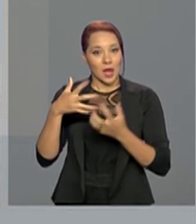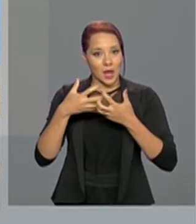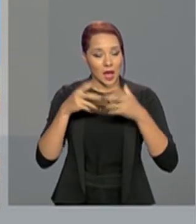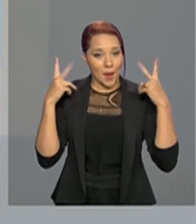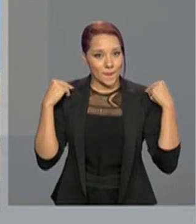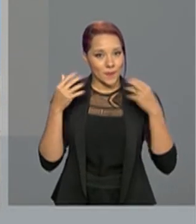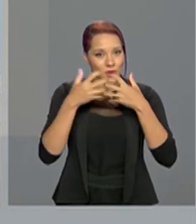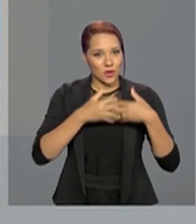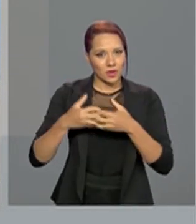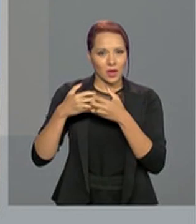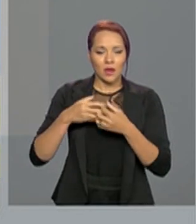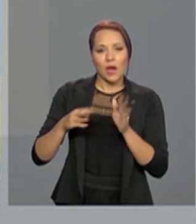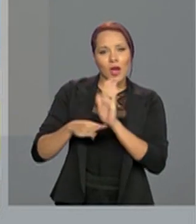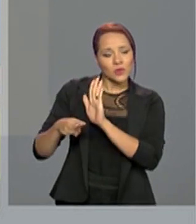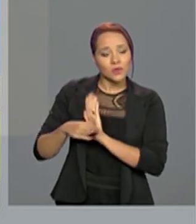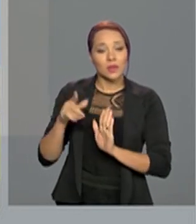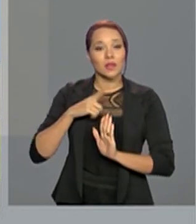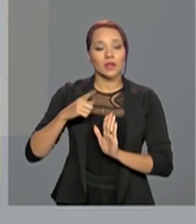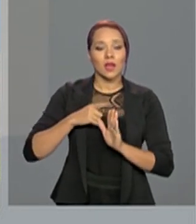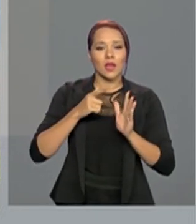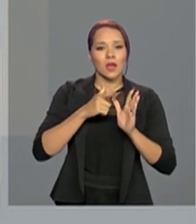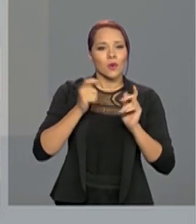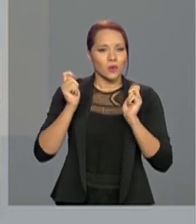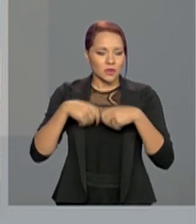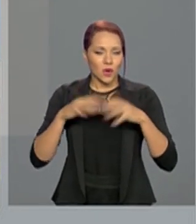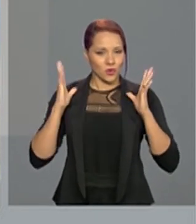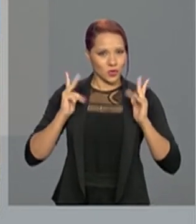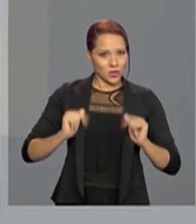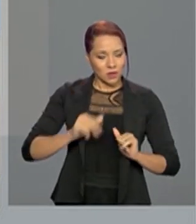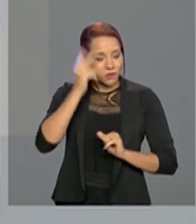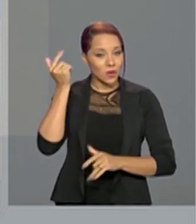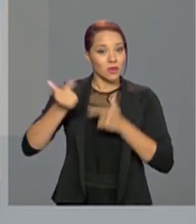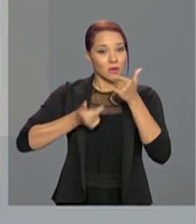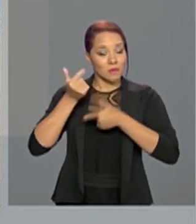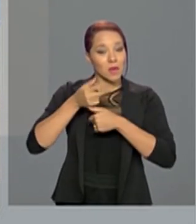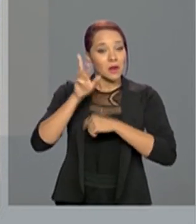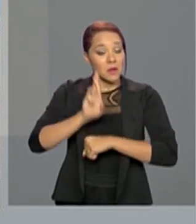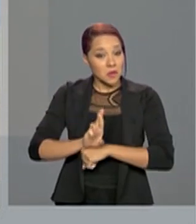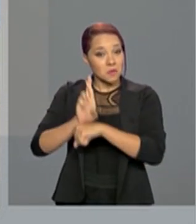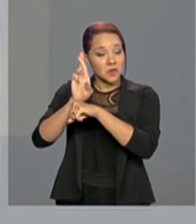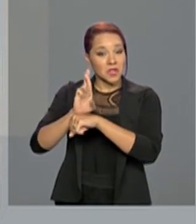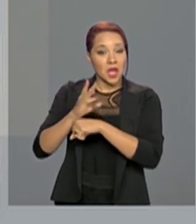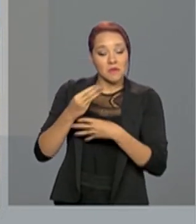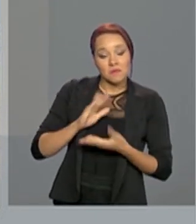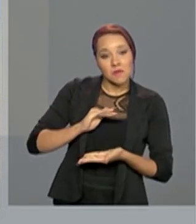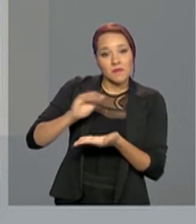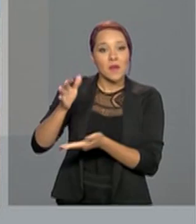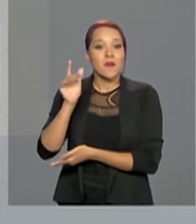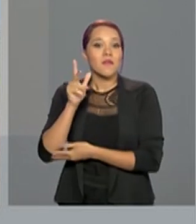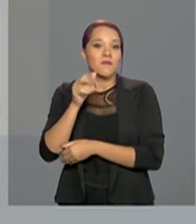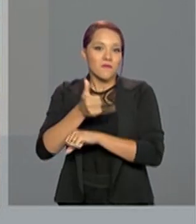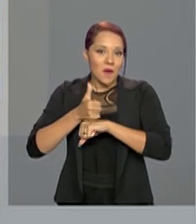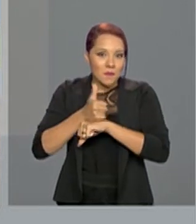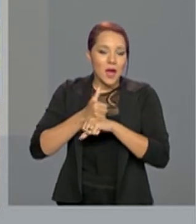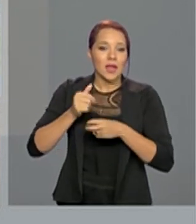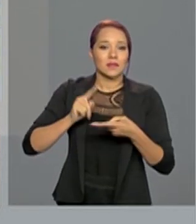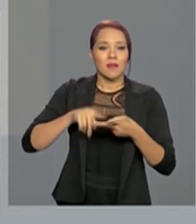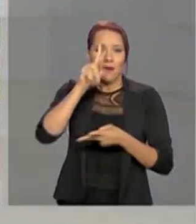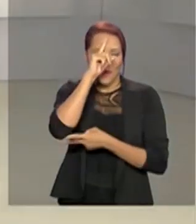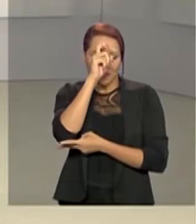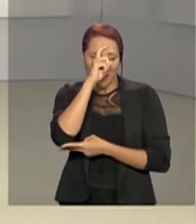e condições mínimas de higiene aos trabalhadores responsáveis por abastecer farmácias, hospitais e